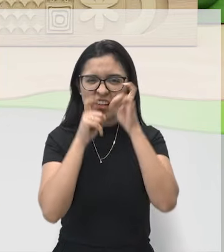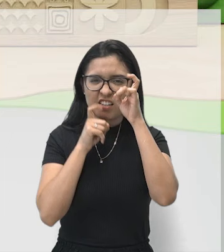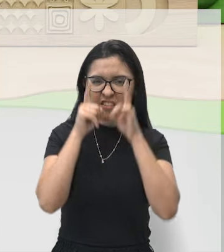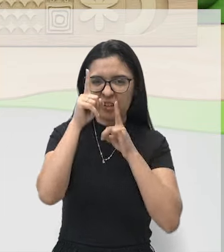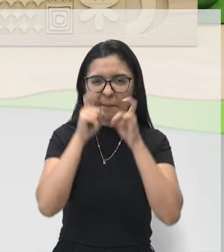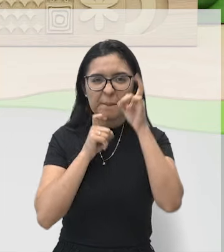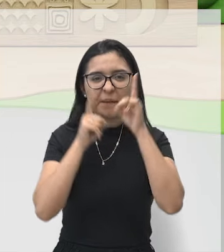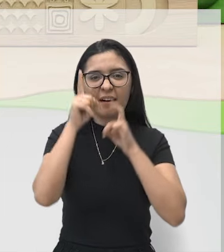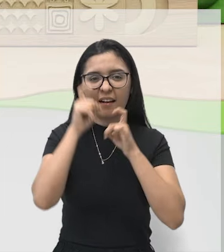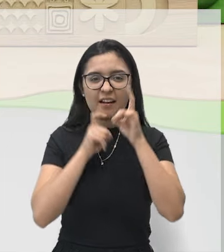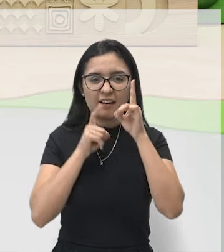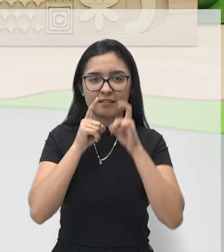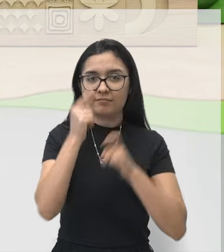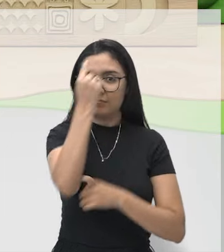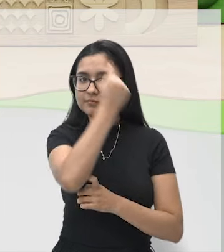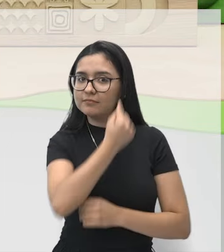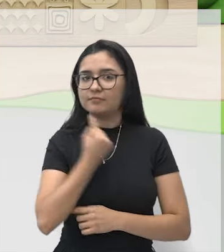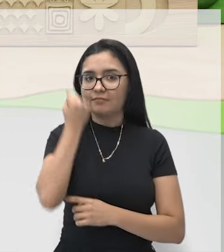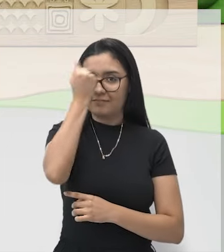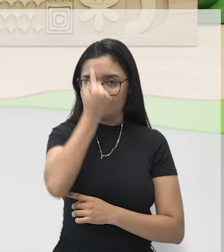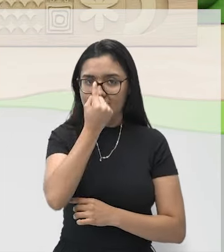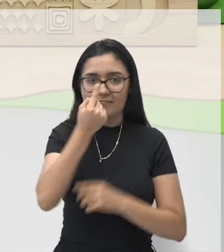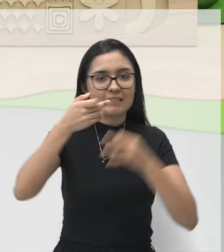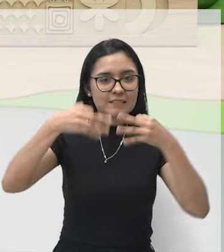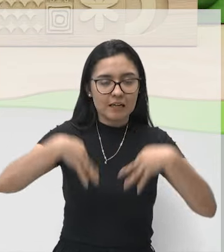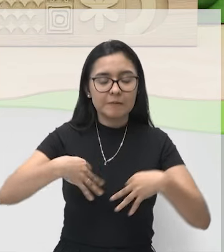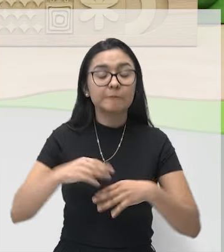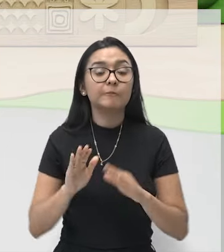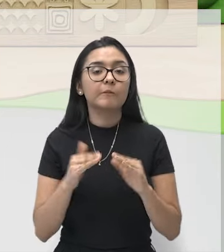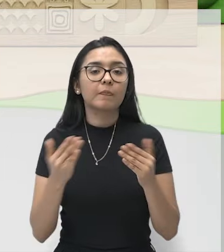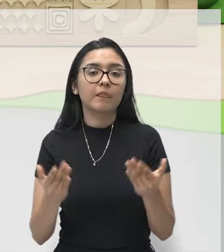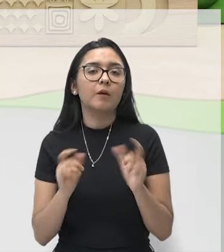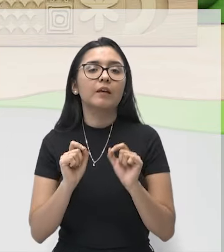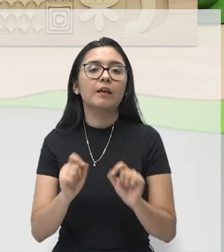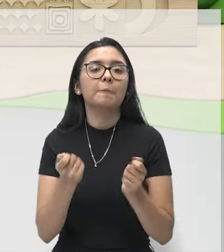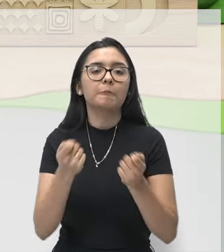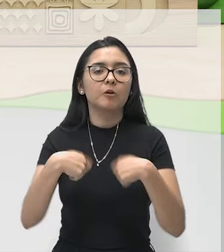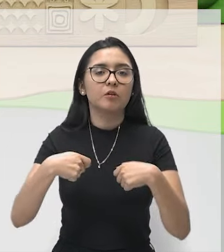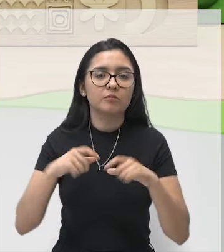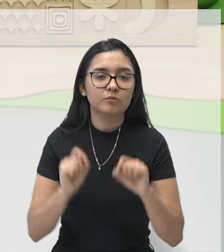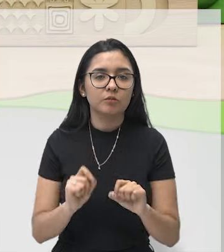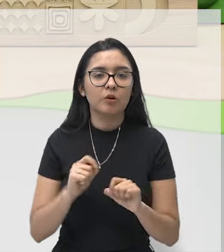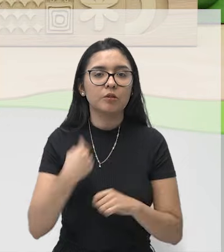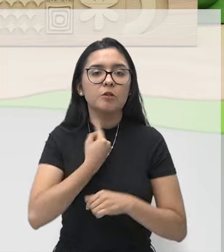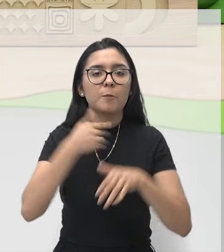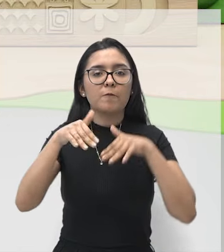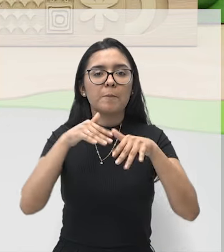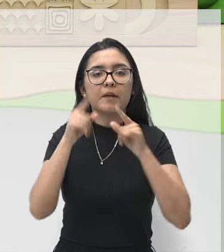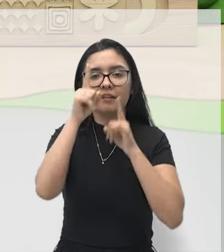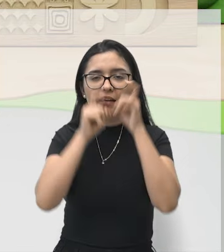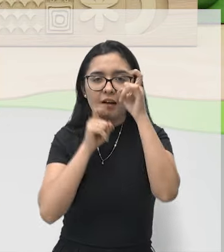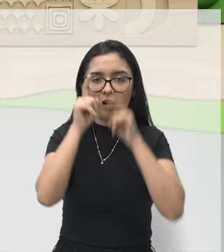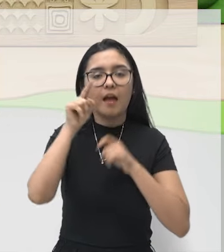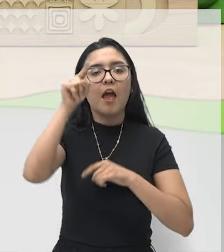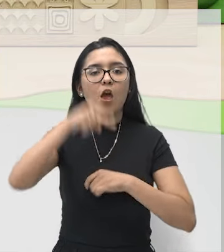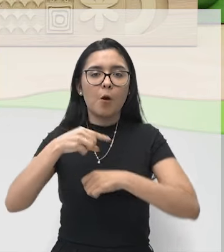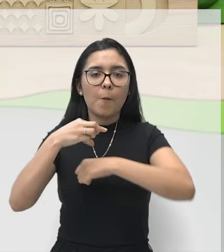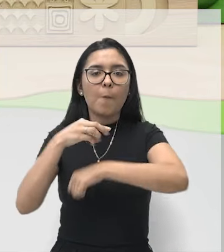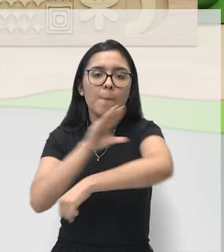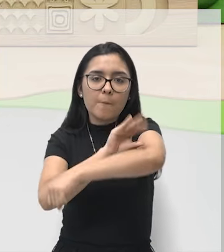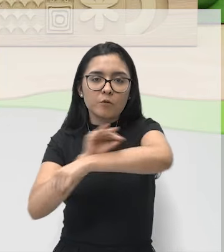isso que a gente diz na face, certo? E quem permite fazer isso? Os nossos músculos.